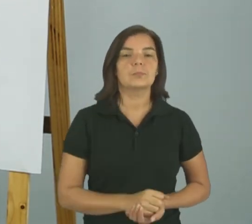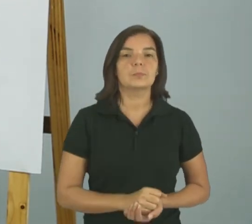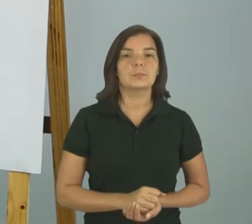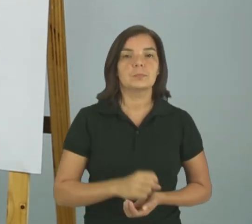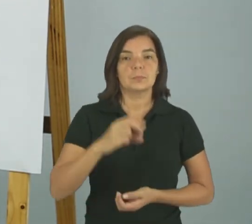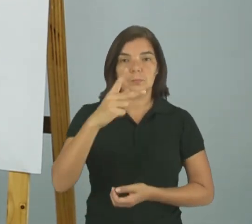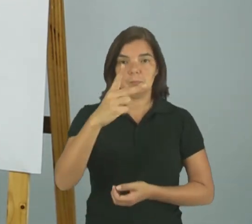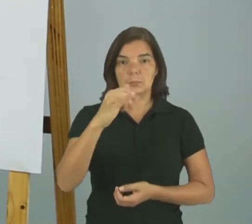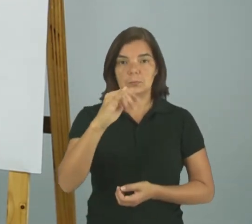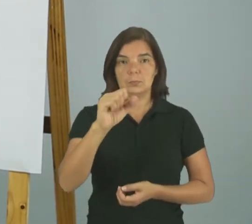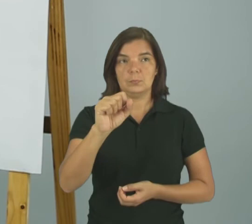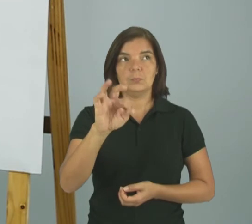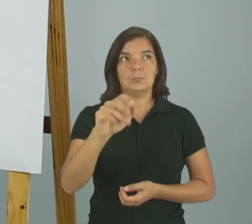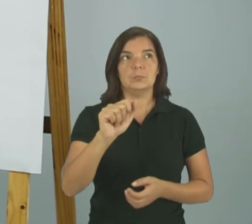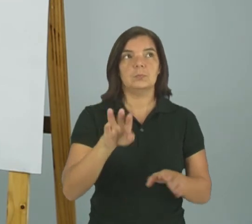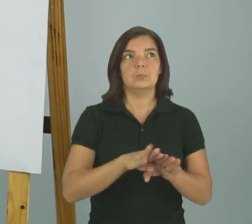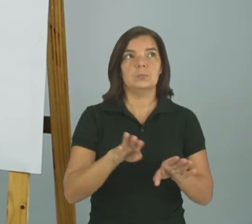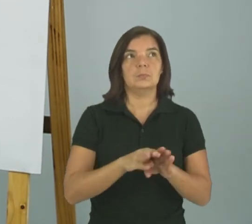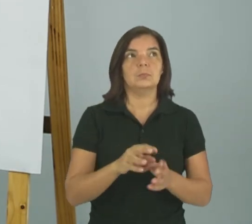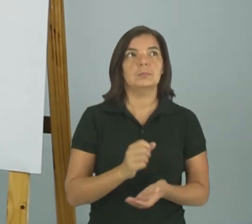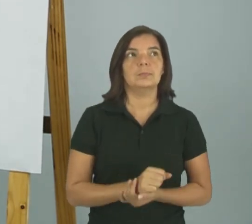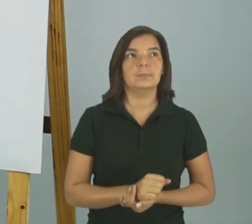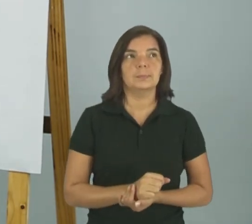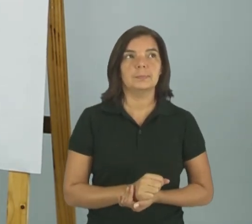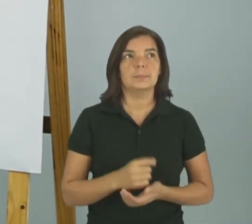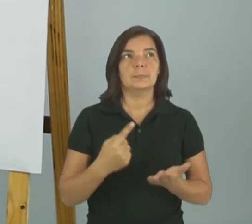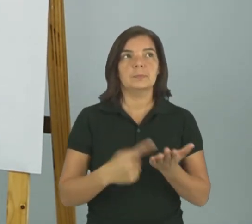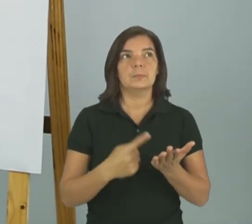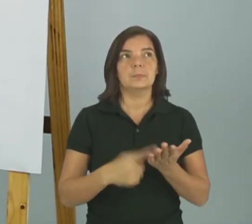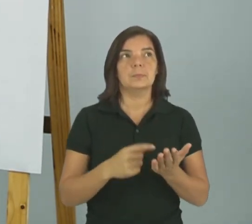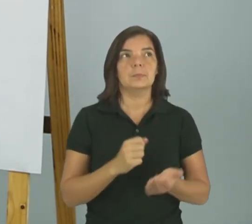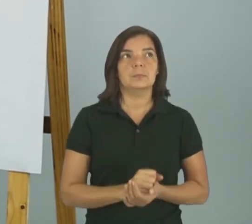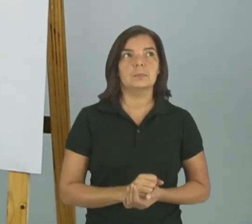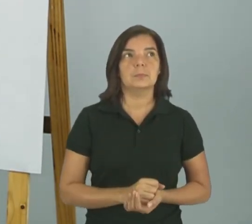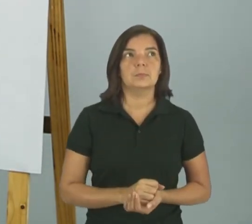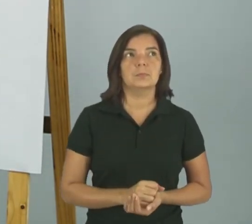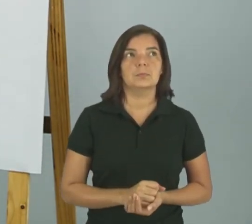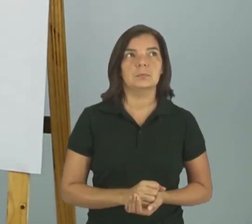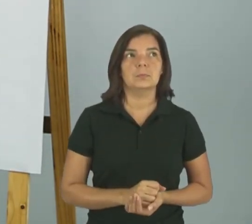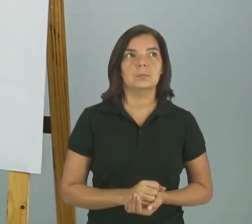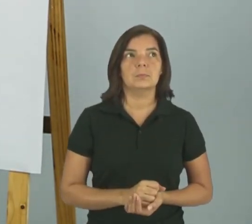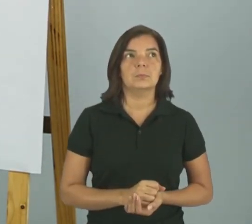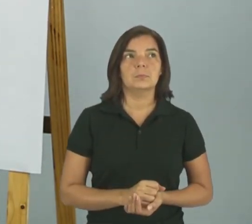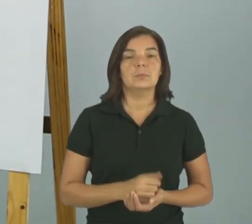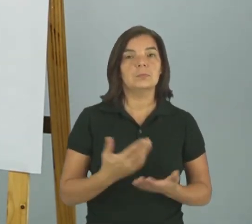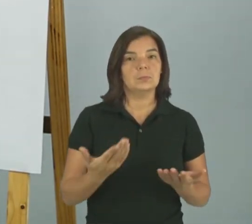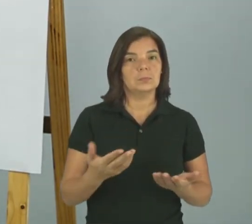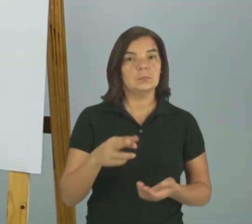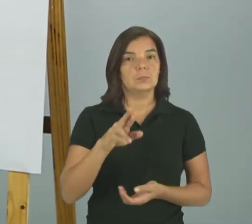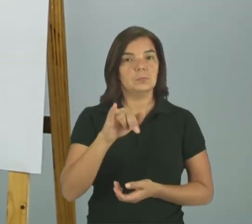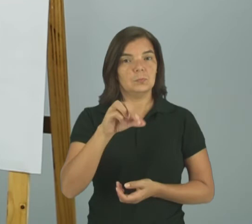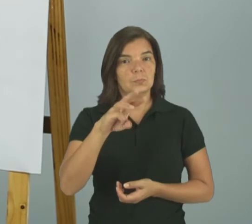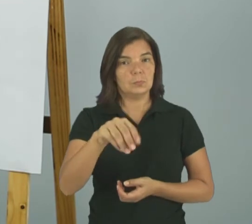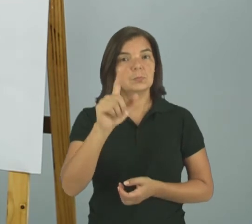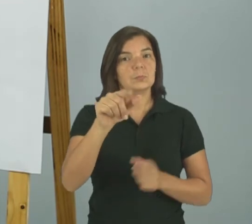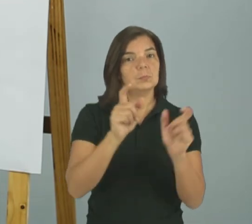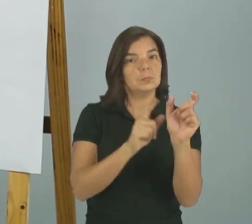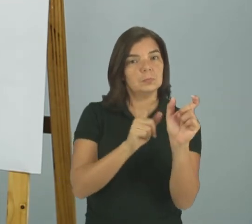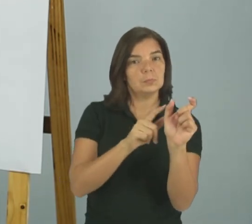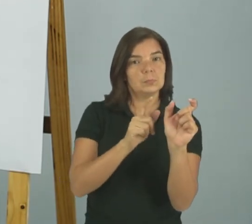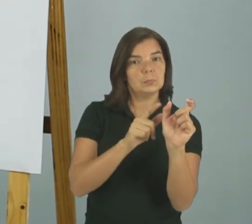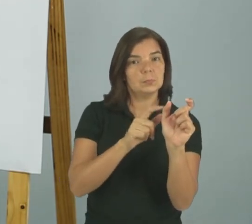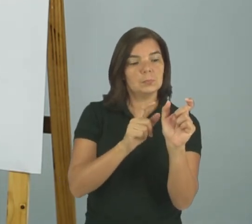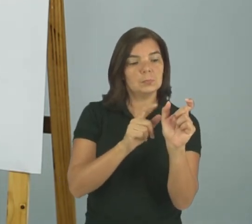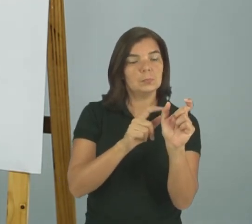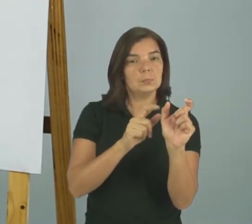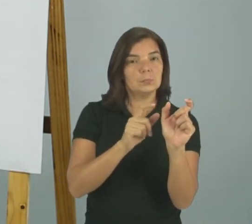Pista Vista Pista Vista Tá Então rima São aquelas palavras Que tem